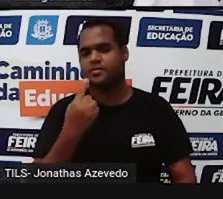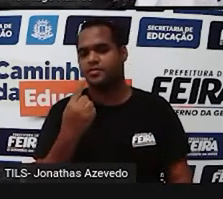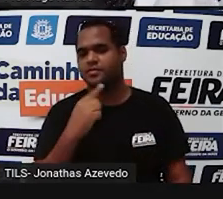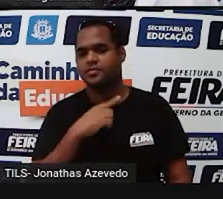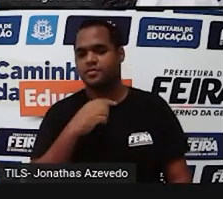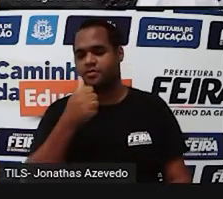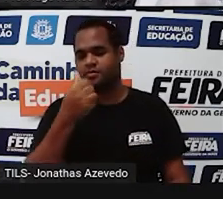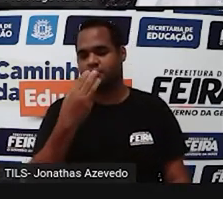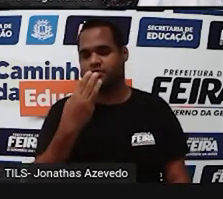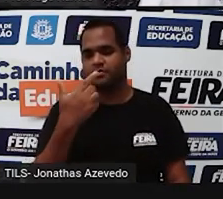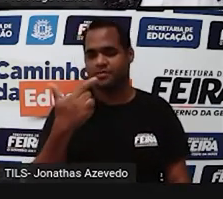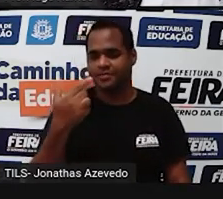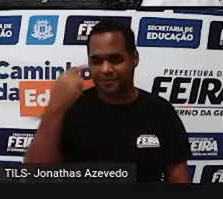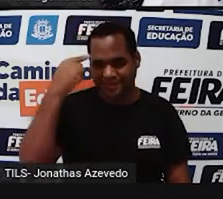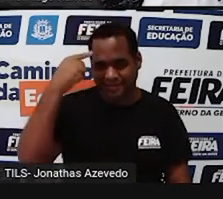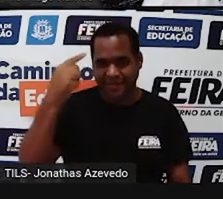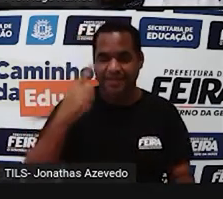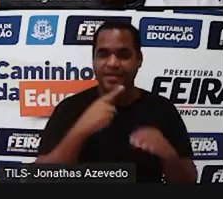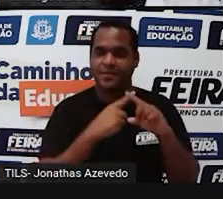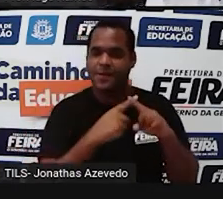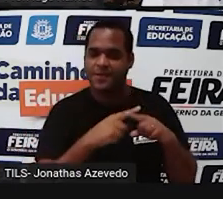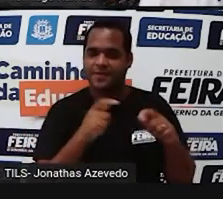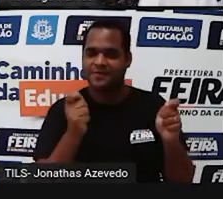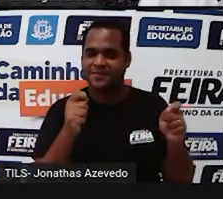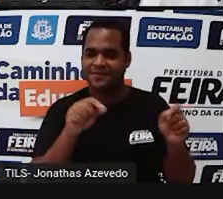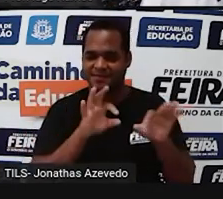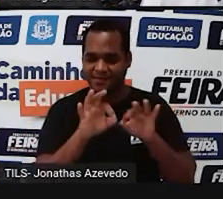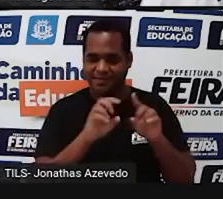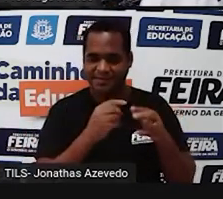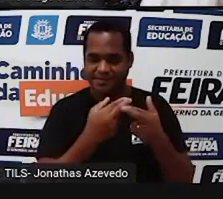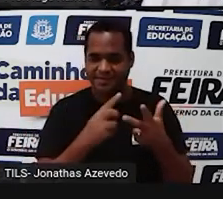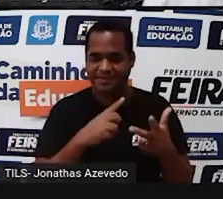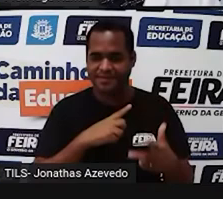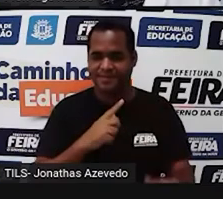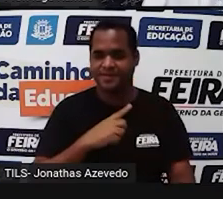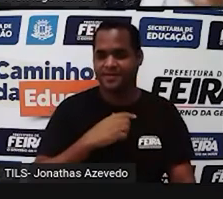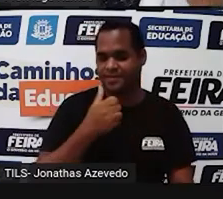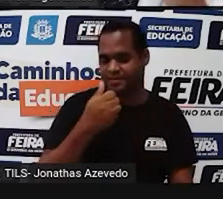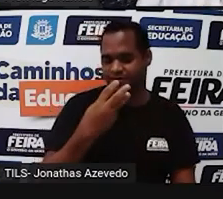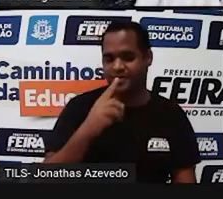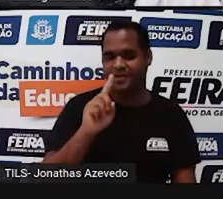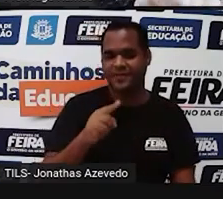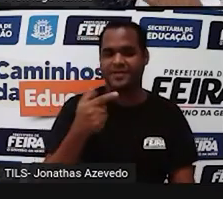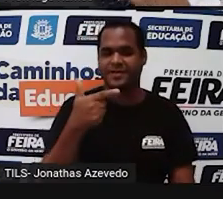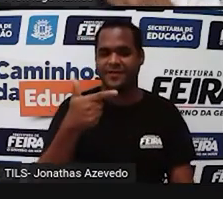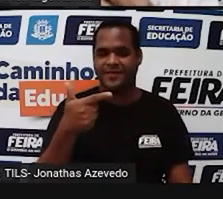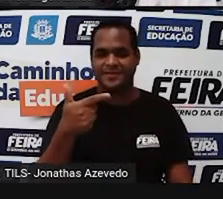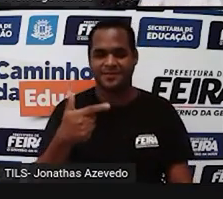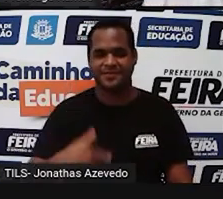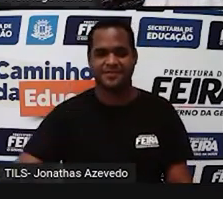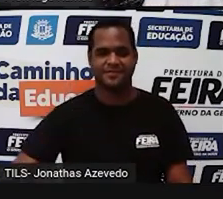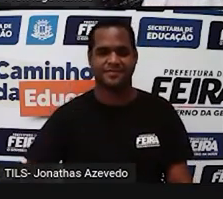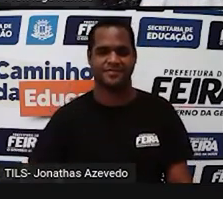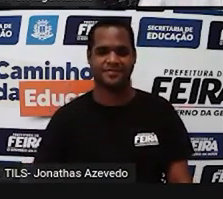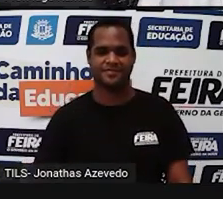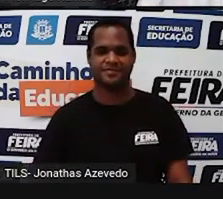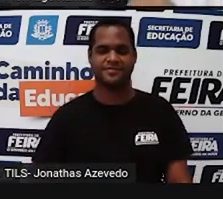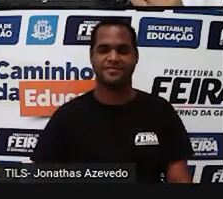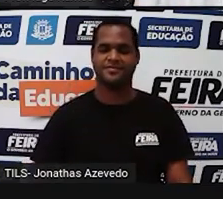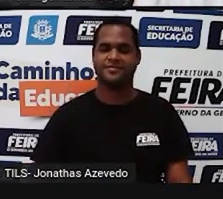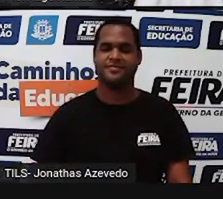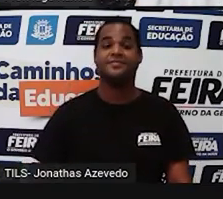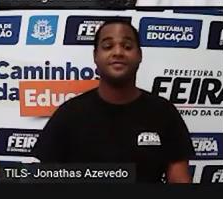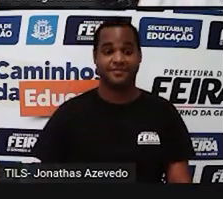132. Quando essa multiplicação foi feita, o resultado foi 13,2. Então,